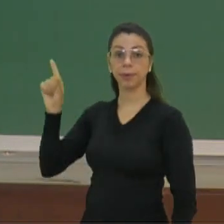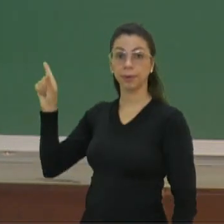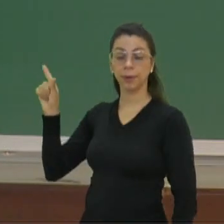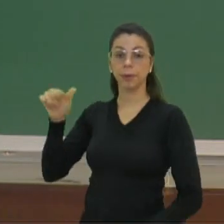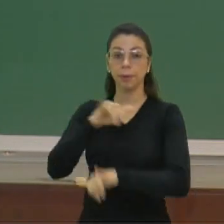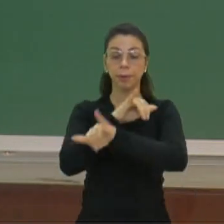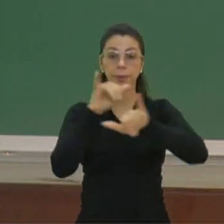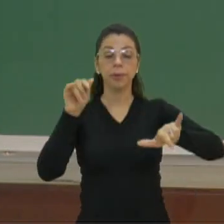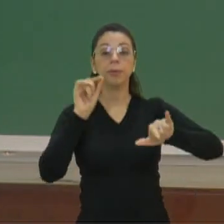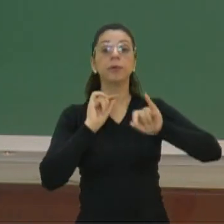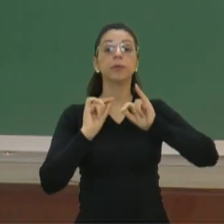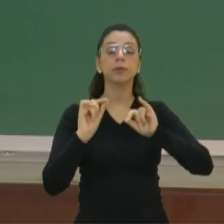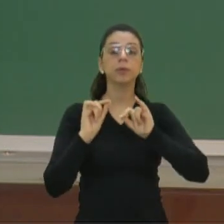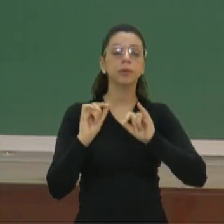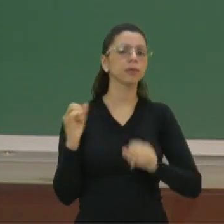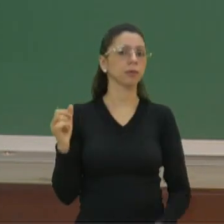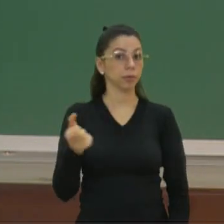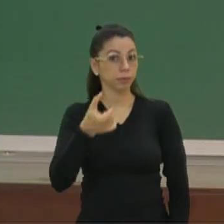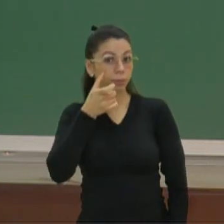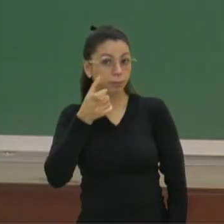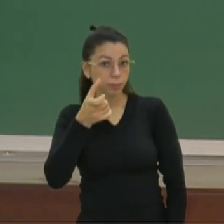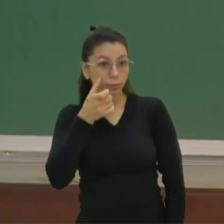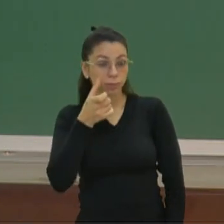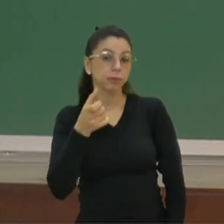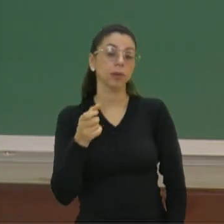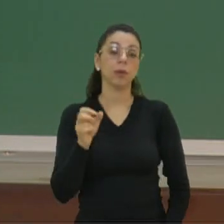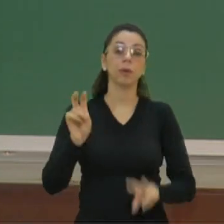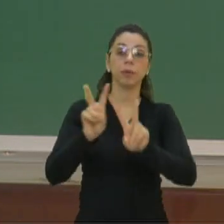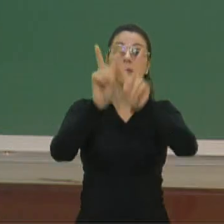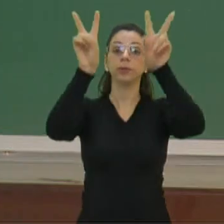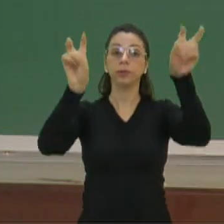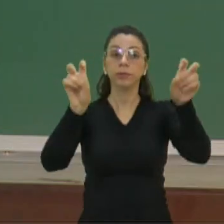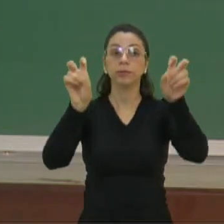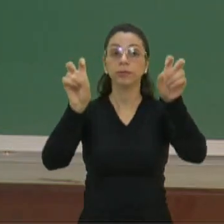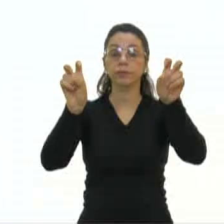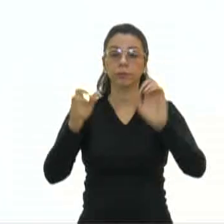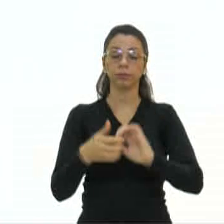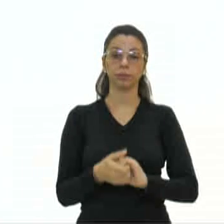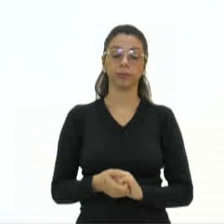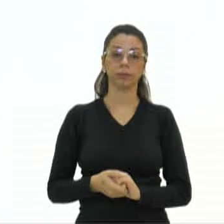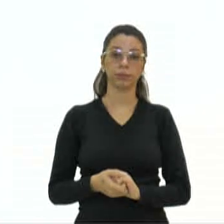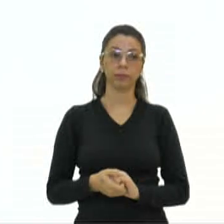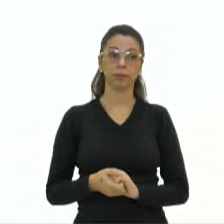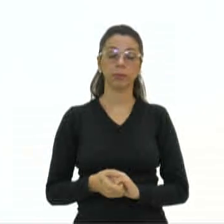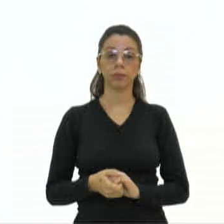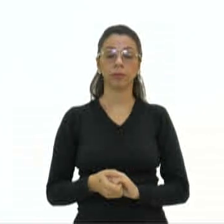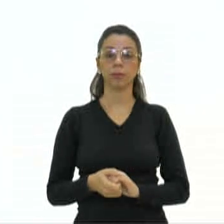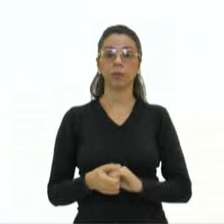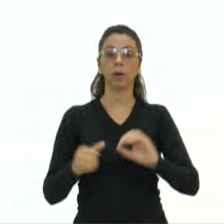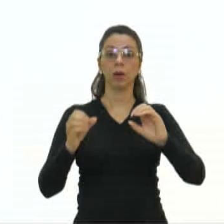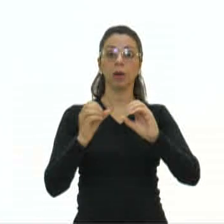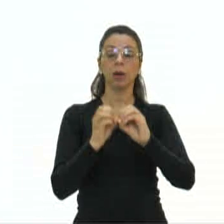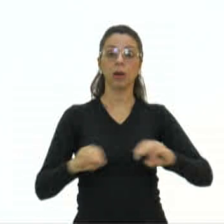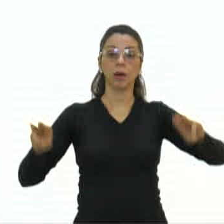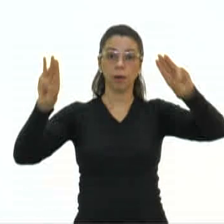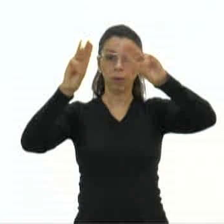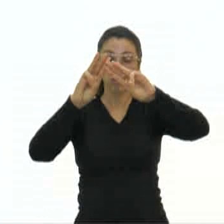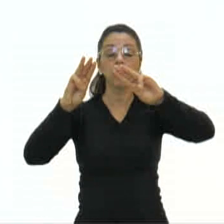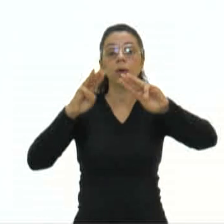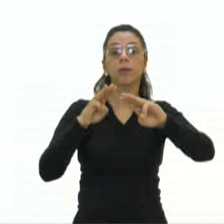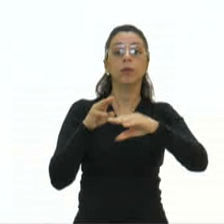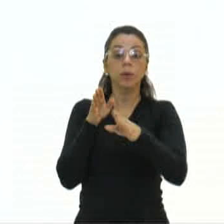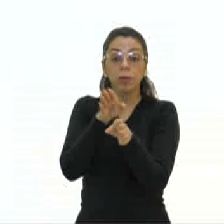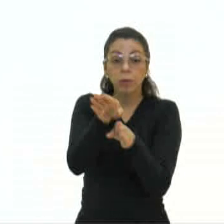reportagem, uma notícia bem interessante. O título dela é o seguinte, a ONU recomenda novos hábitos alimentares